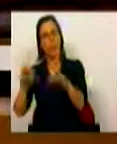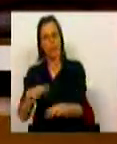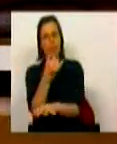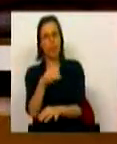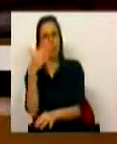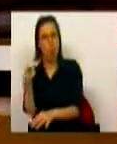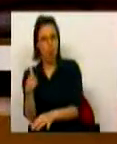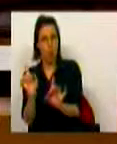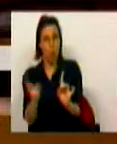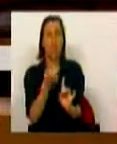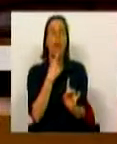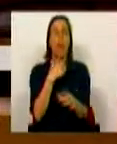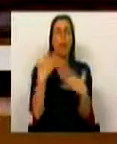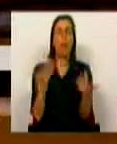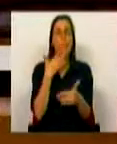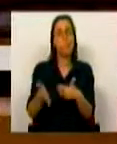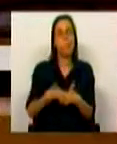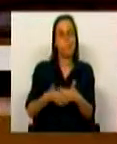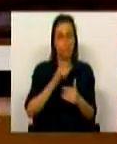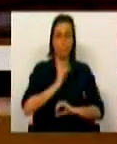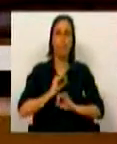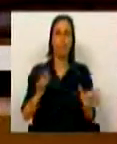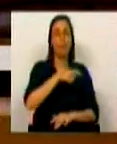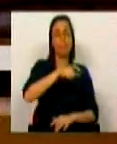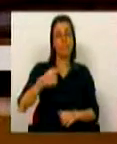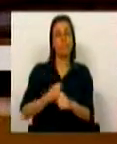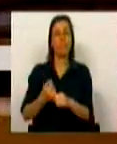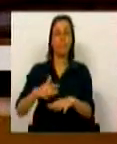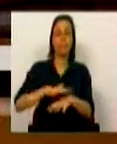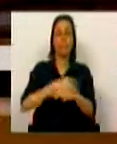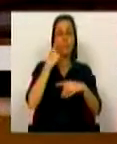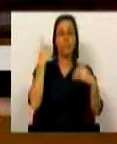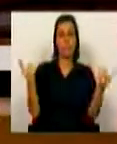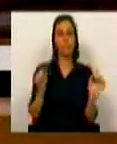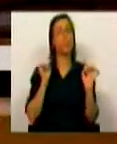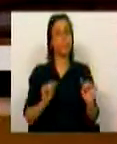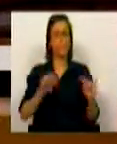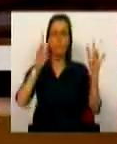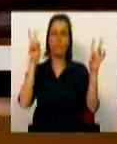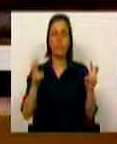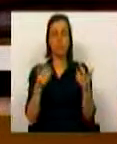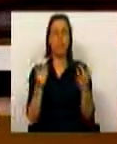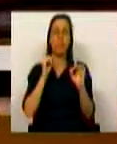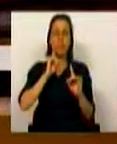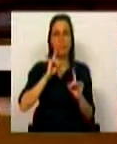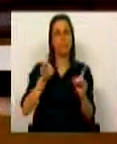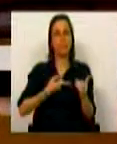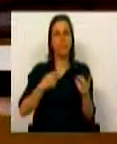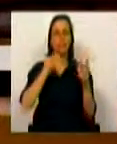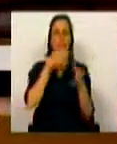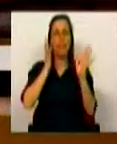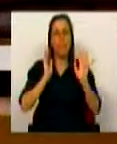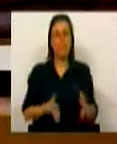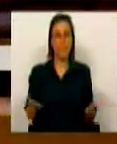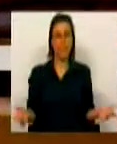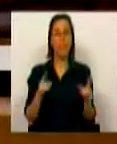2011, o que traduz o envelhecimento claro dos trabalhadores da administração pública. Este é um tema incontornável que temos que abordar.